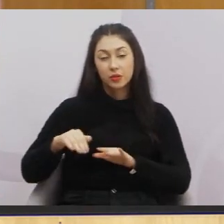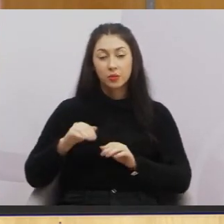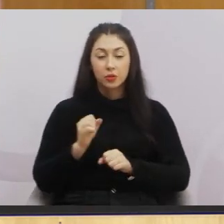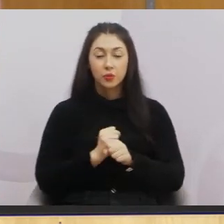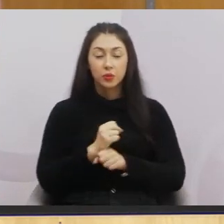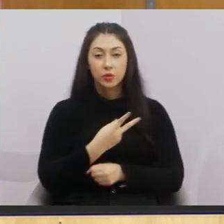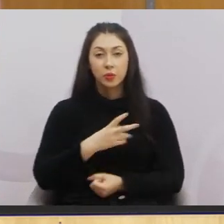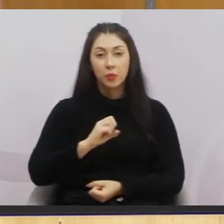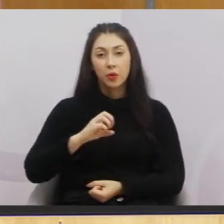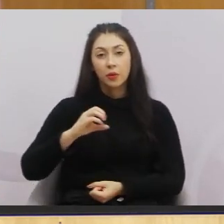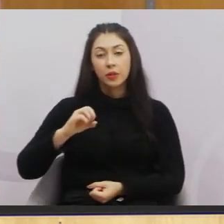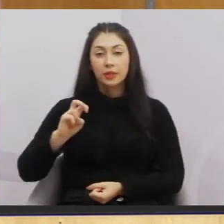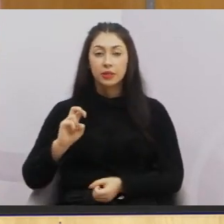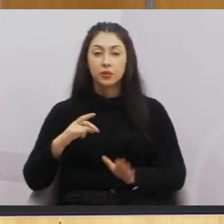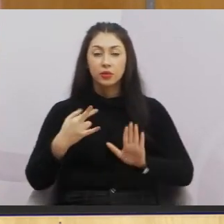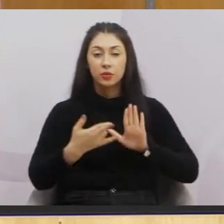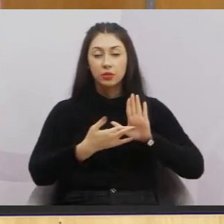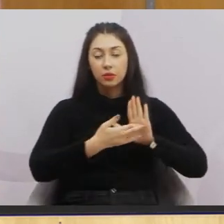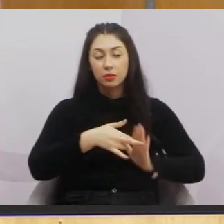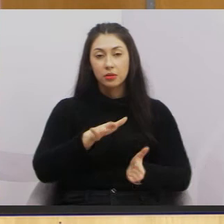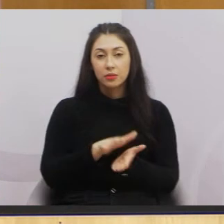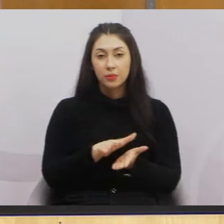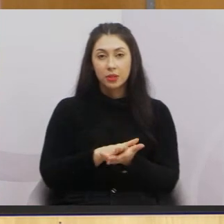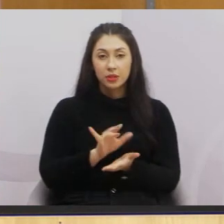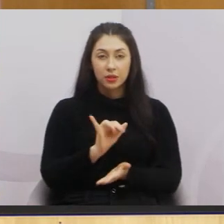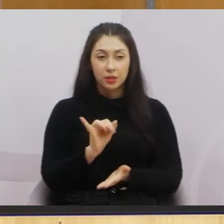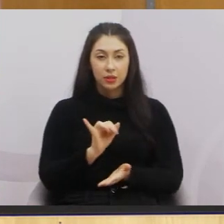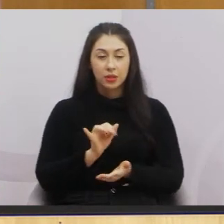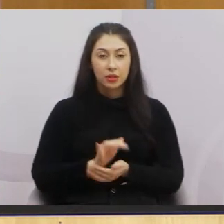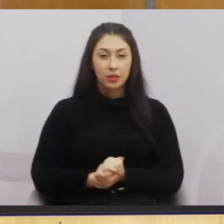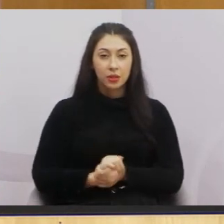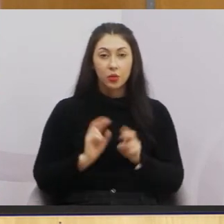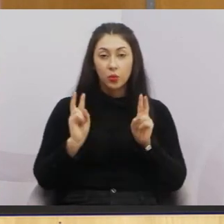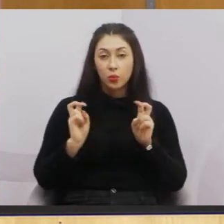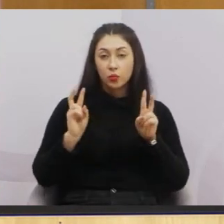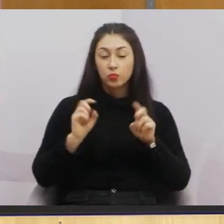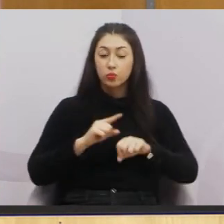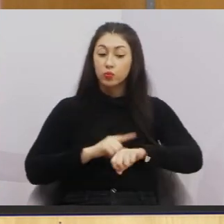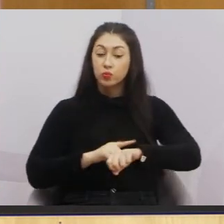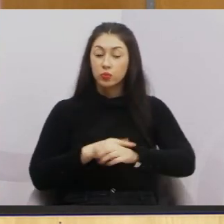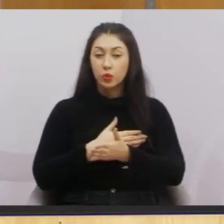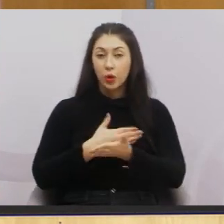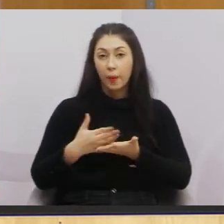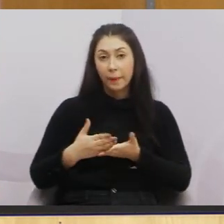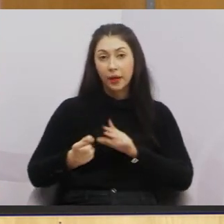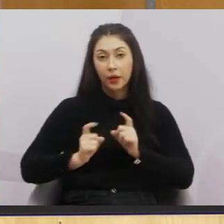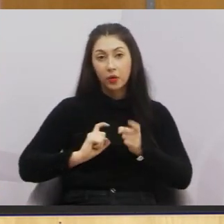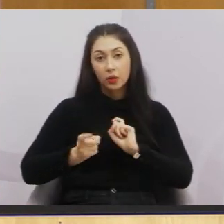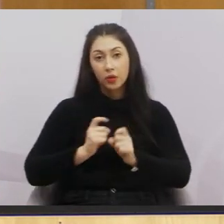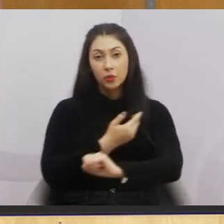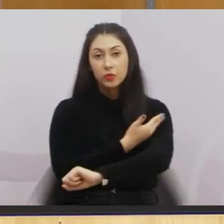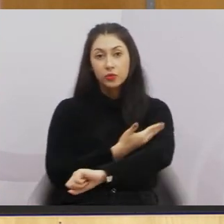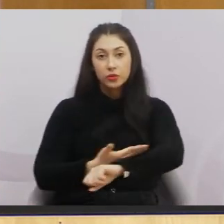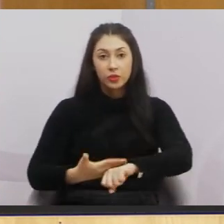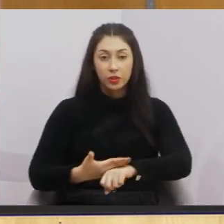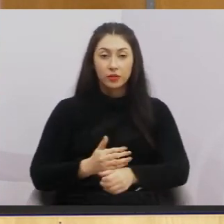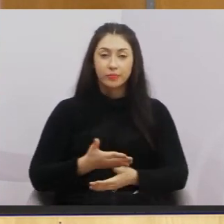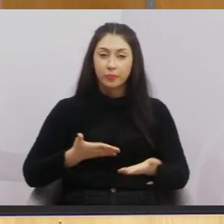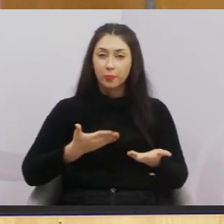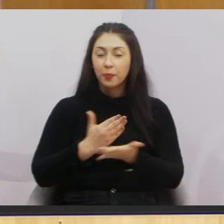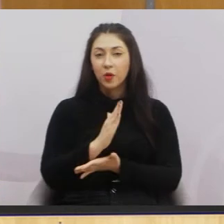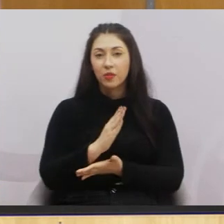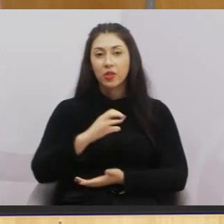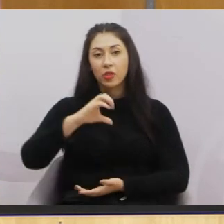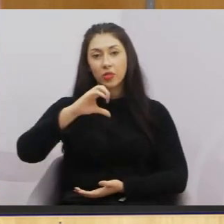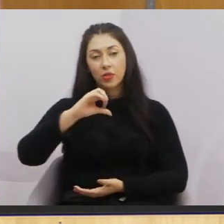regimento interno da Câmara Municipal de Jacareí, relativamente ao horário e início da sessão ordinária. Foi aprovado